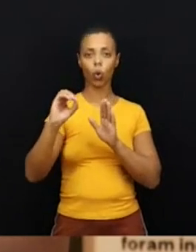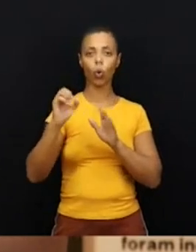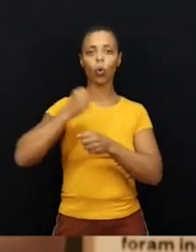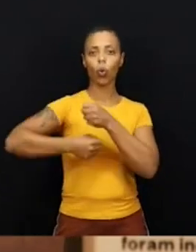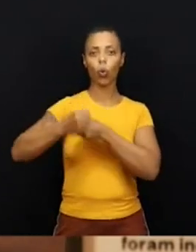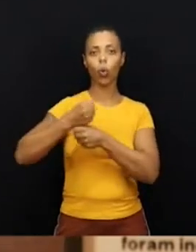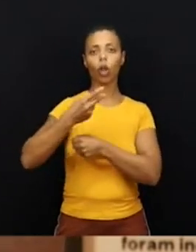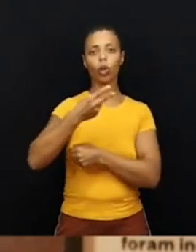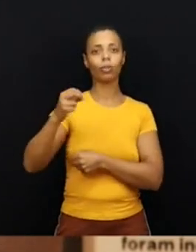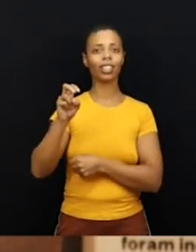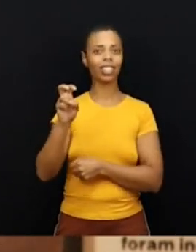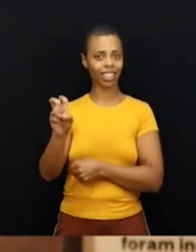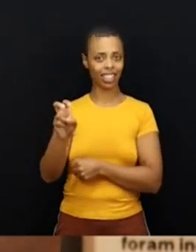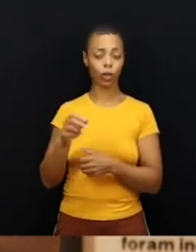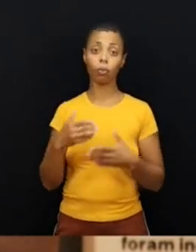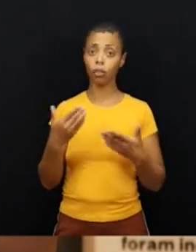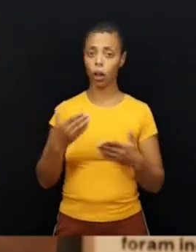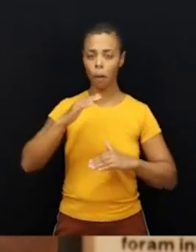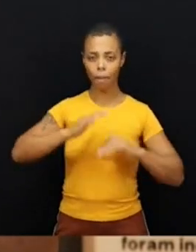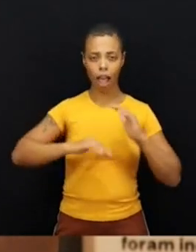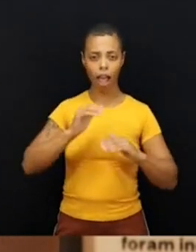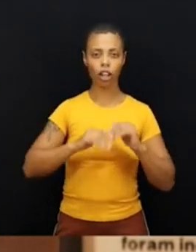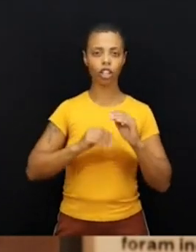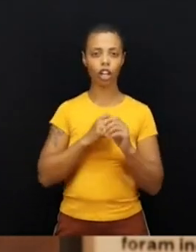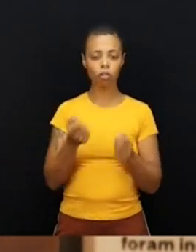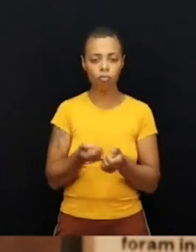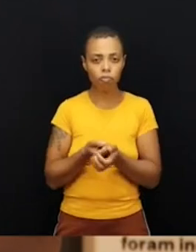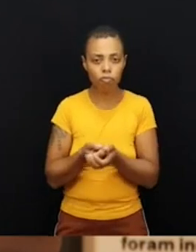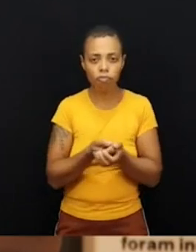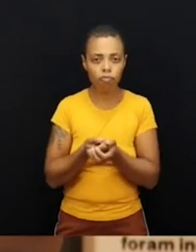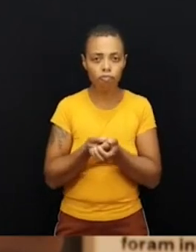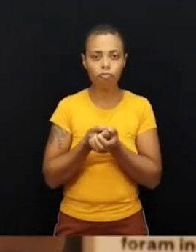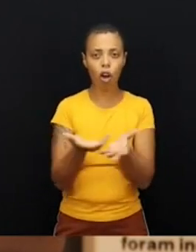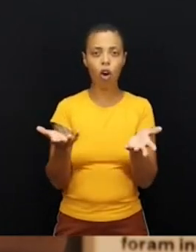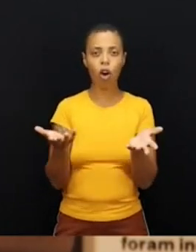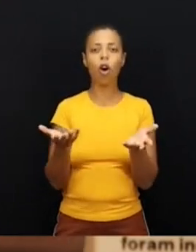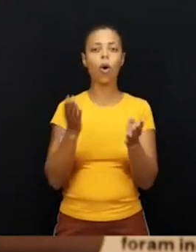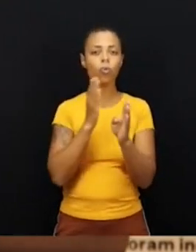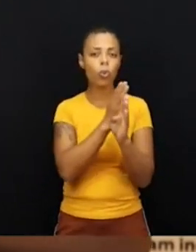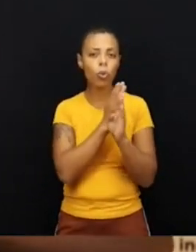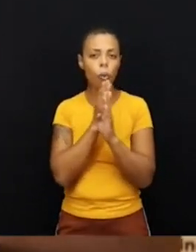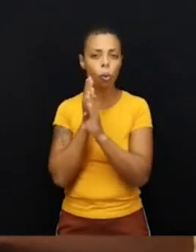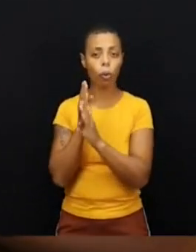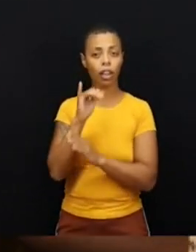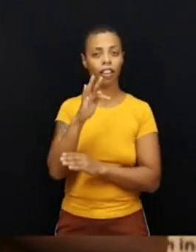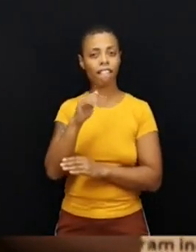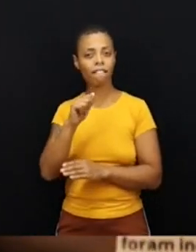a prática da adivinhação de Ifá, a importância